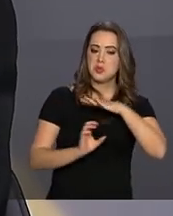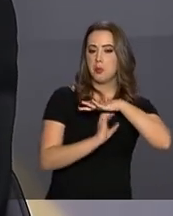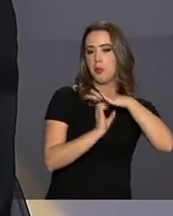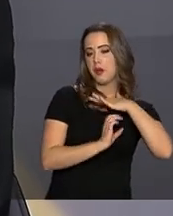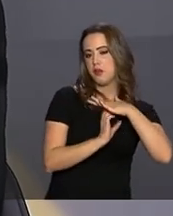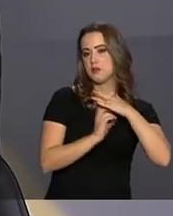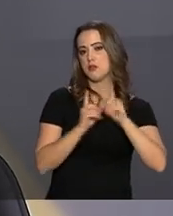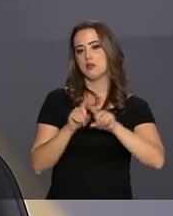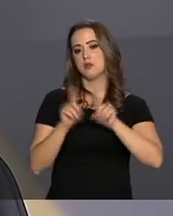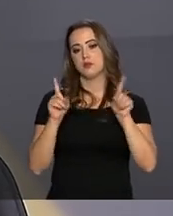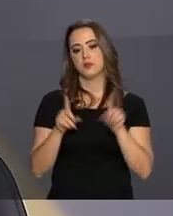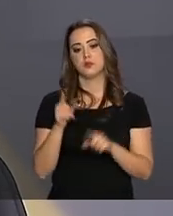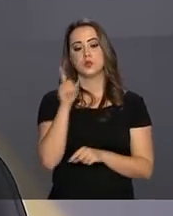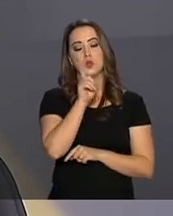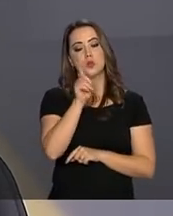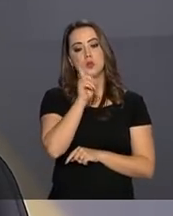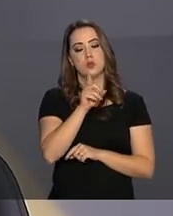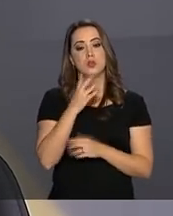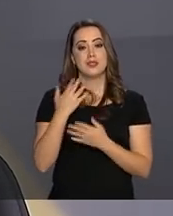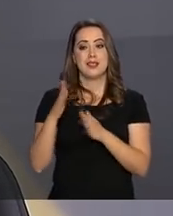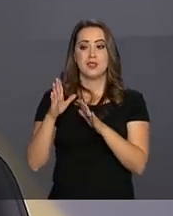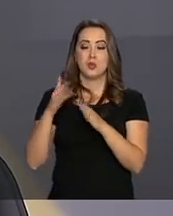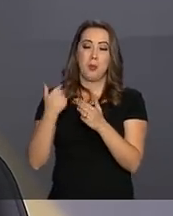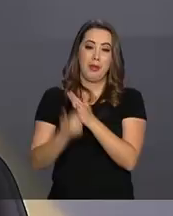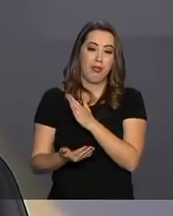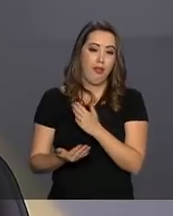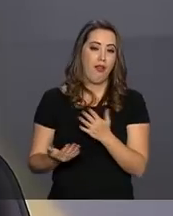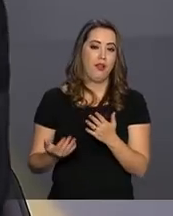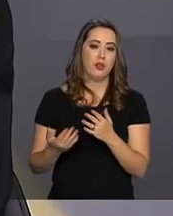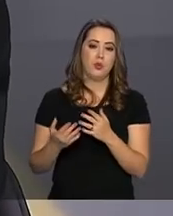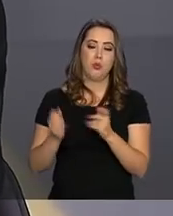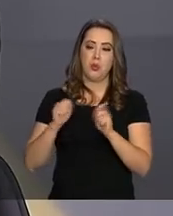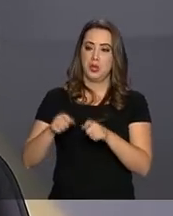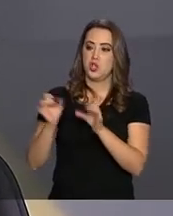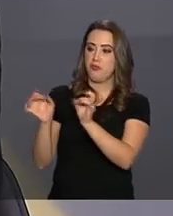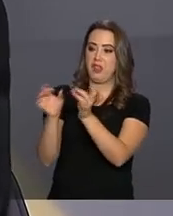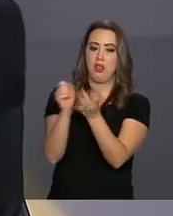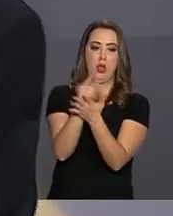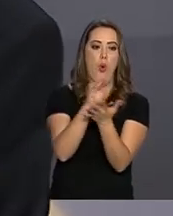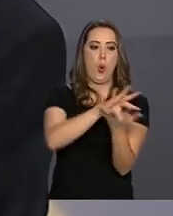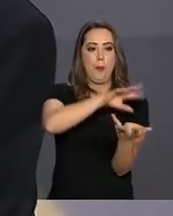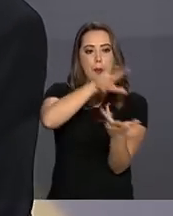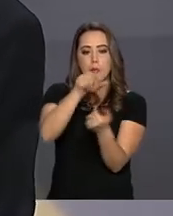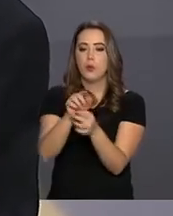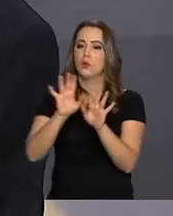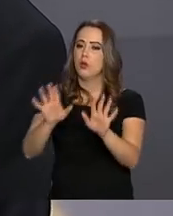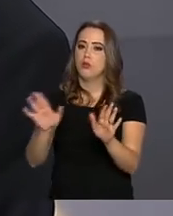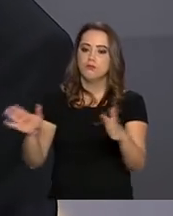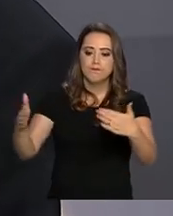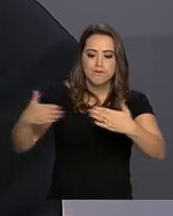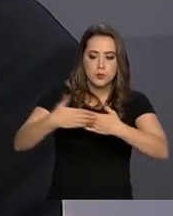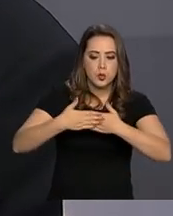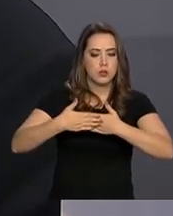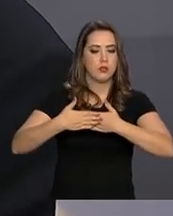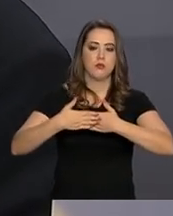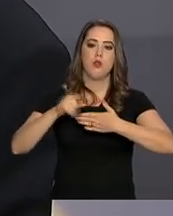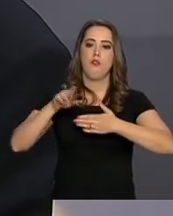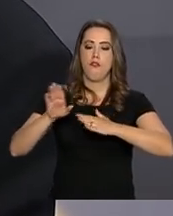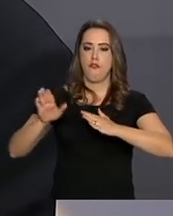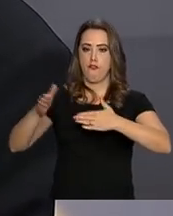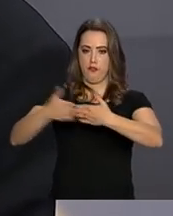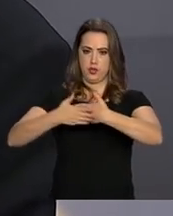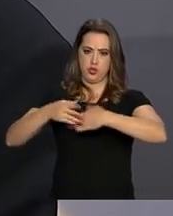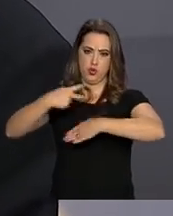Então, nos Estados Unidos perderam, em outros países não tem ainda. Há uma diferença aí sutil, mas não vou entrar nisso. Então,